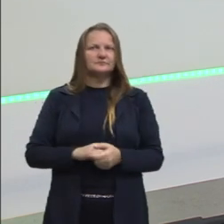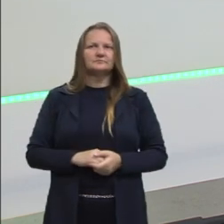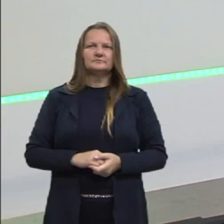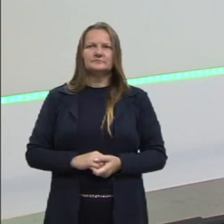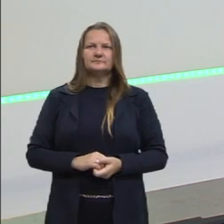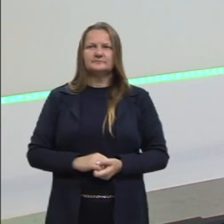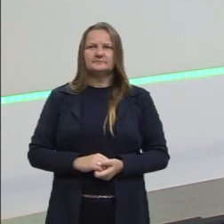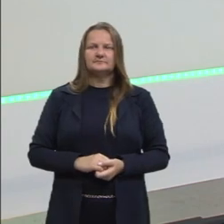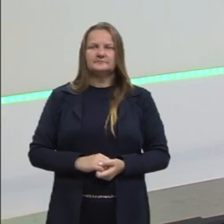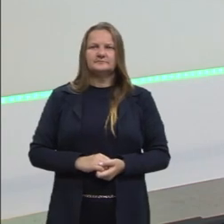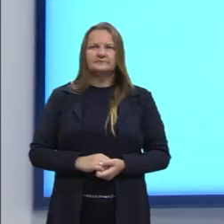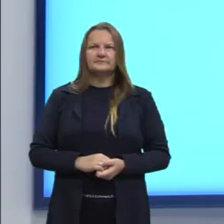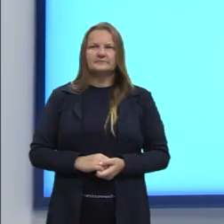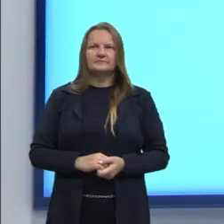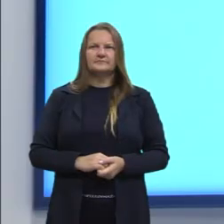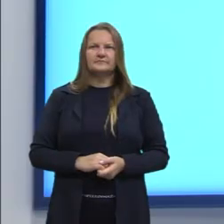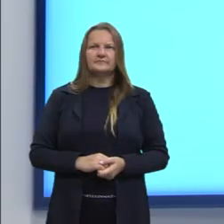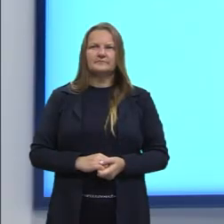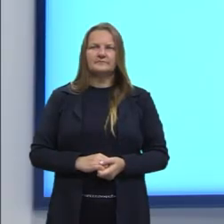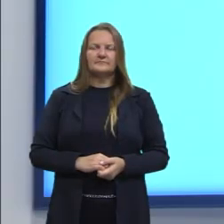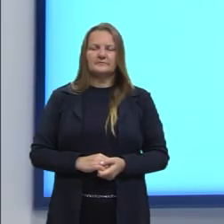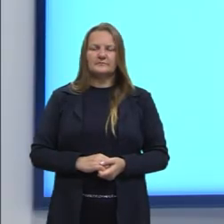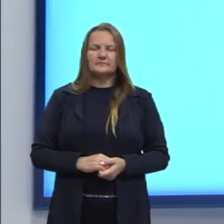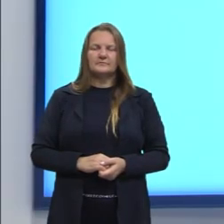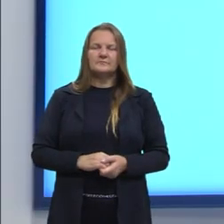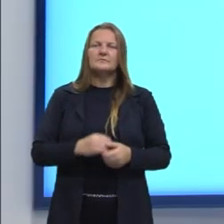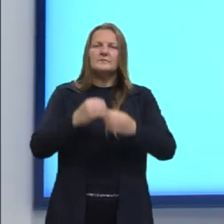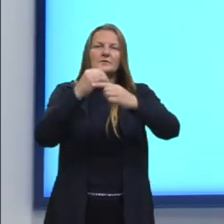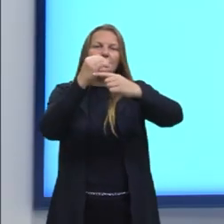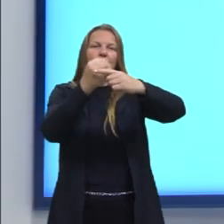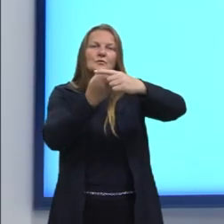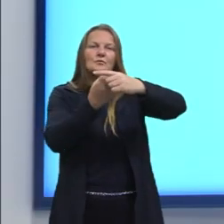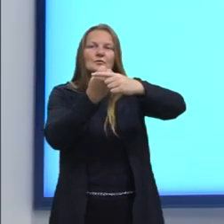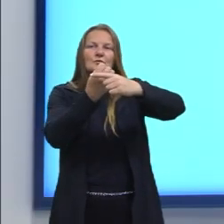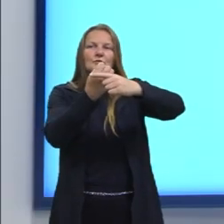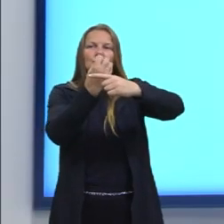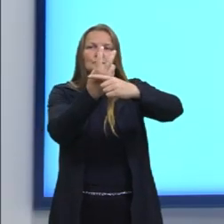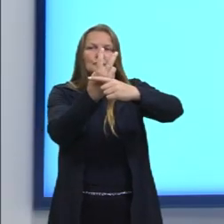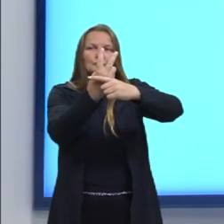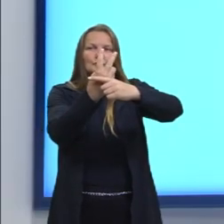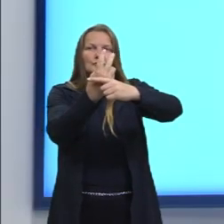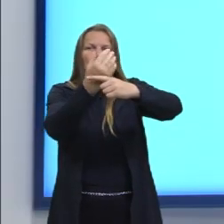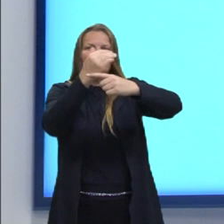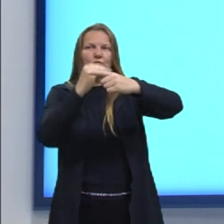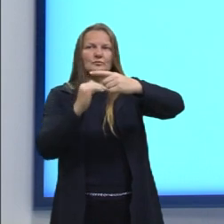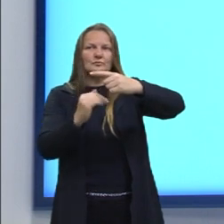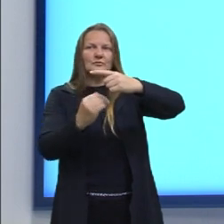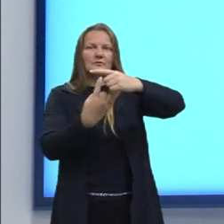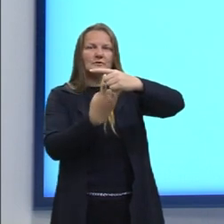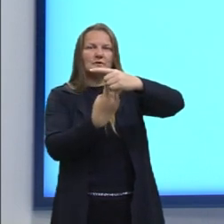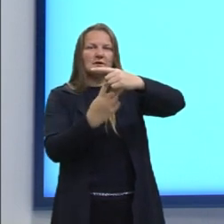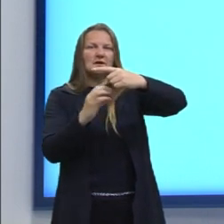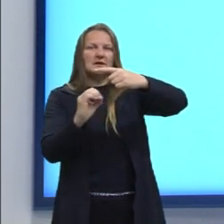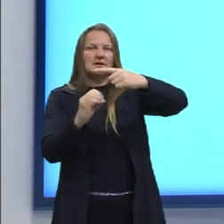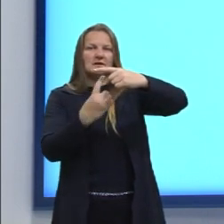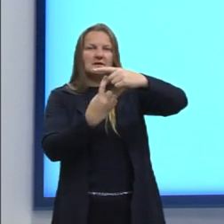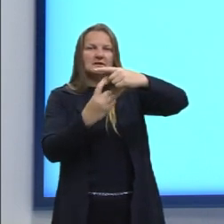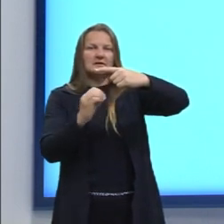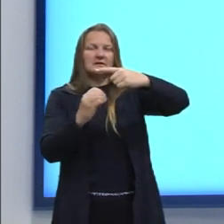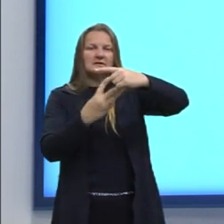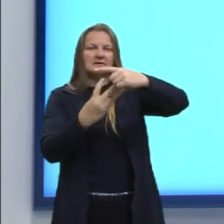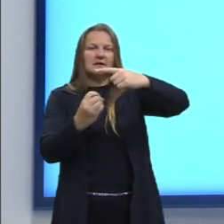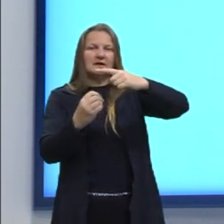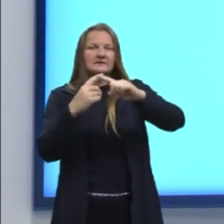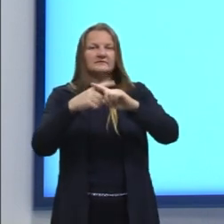novo. E aí, nós temos lá no numerador o 2, no denominador, nós ficamos ainda com o 10